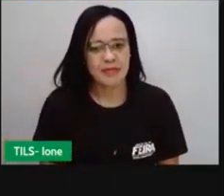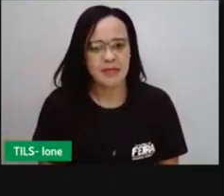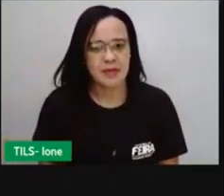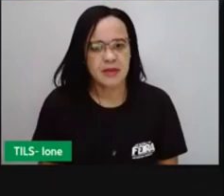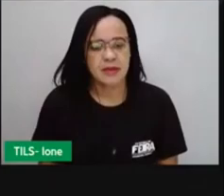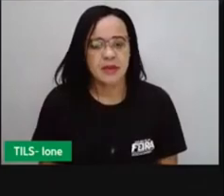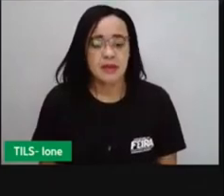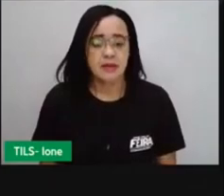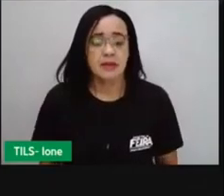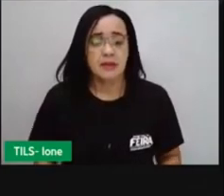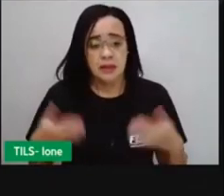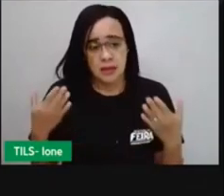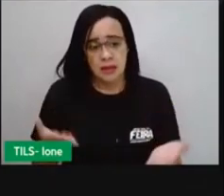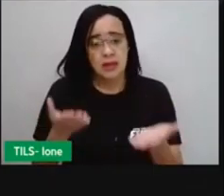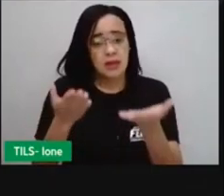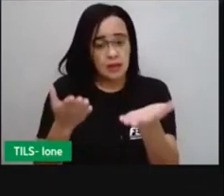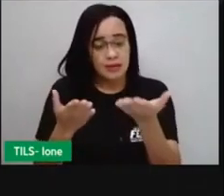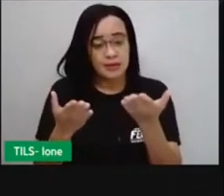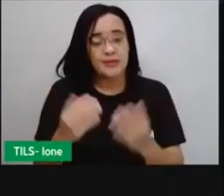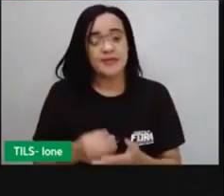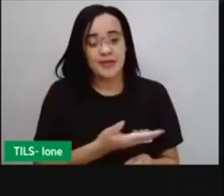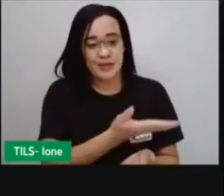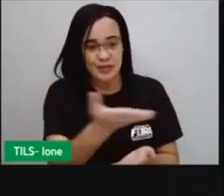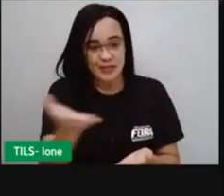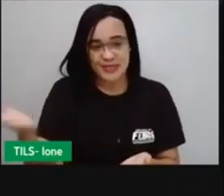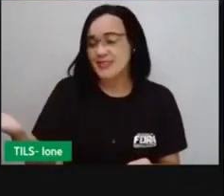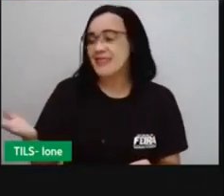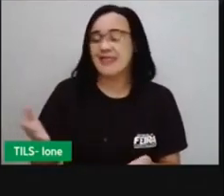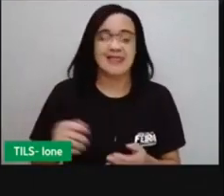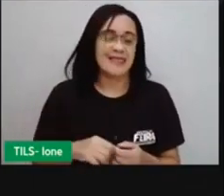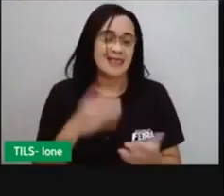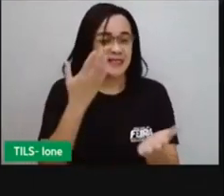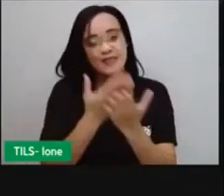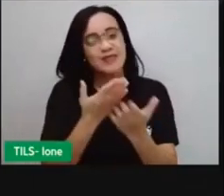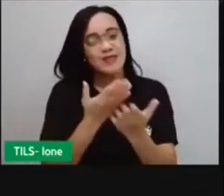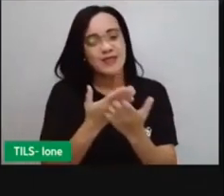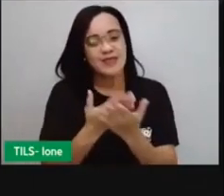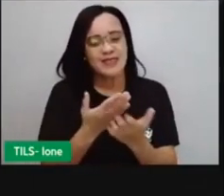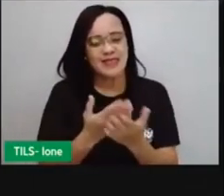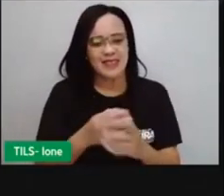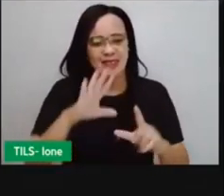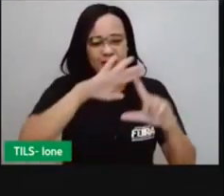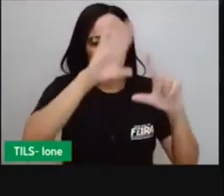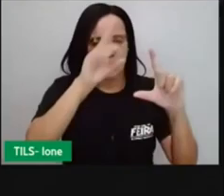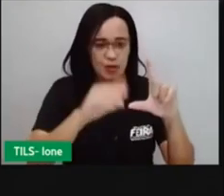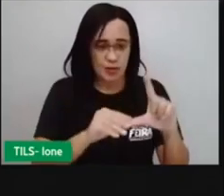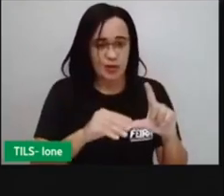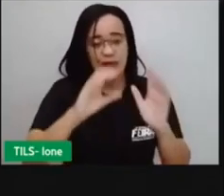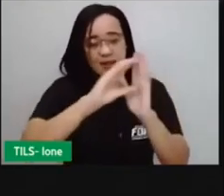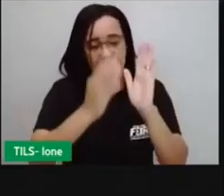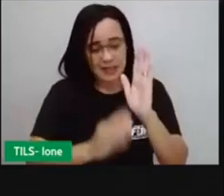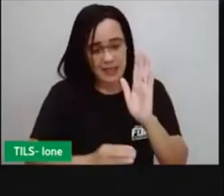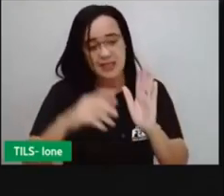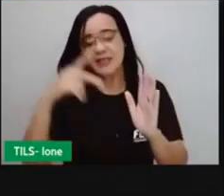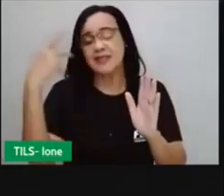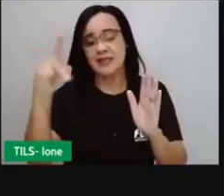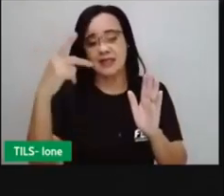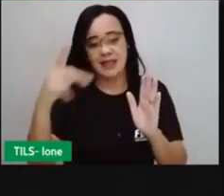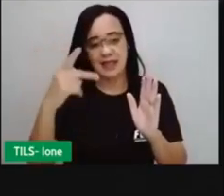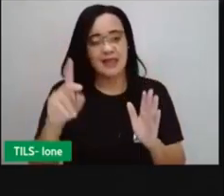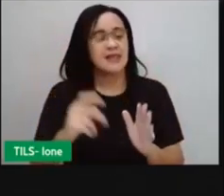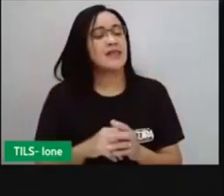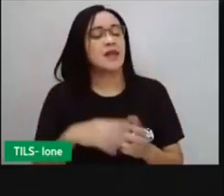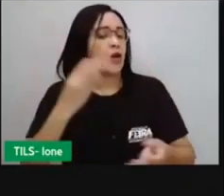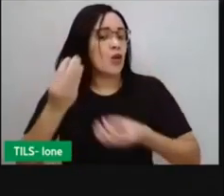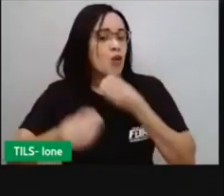E aí agora com você. Estudamos aí um pouquinho sobre os cartoons, sobre suas características, né? Sobre como esse